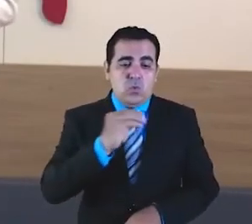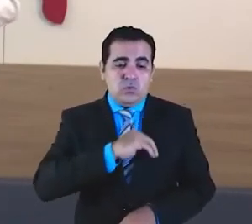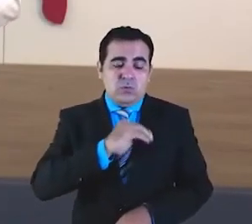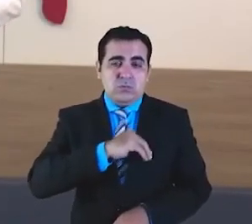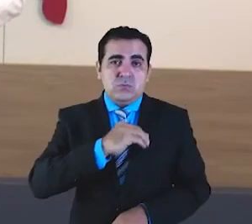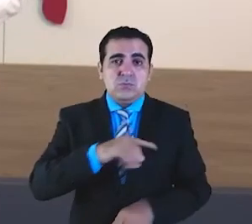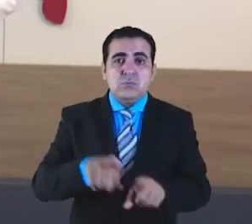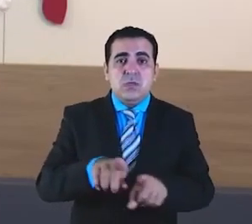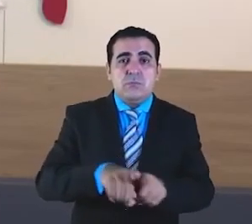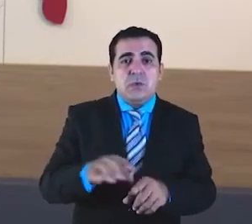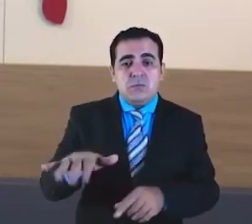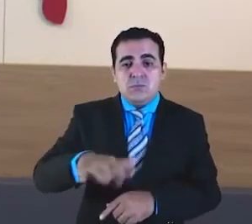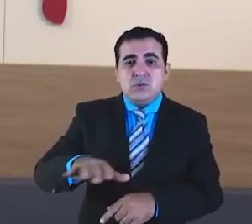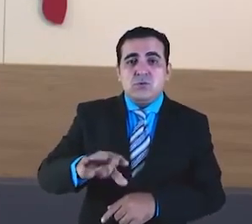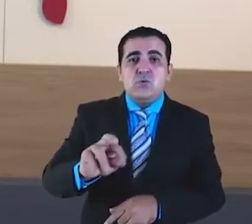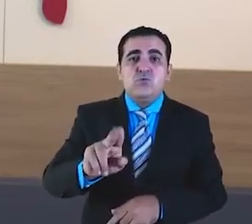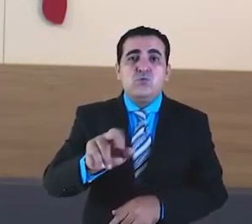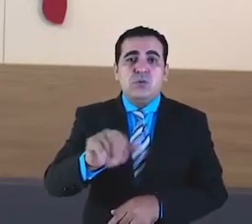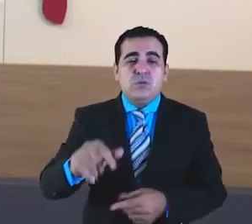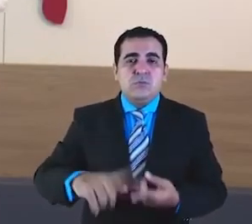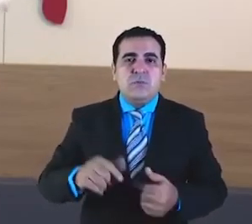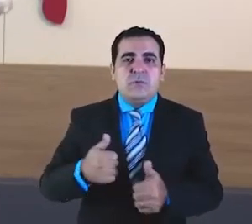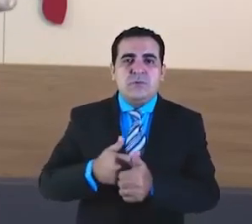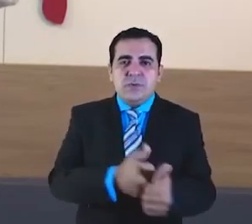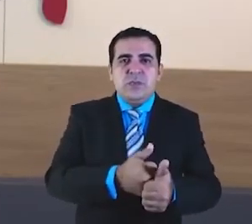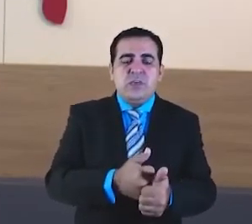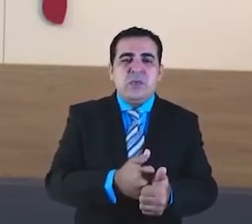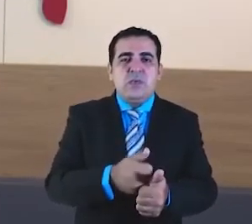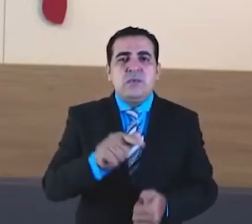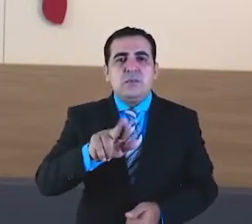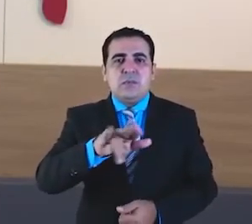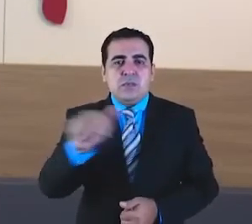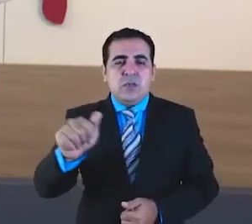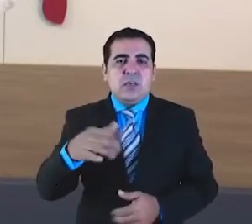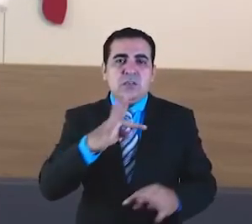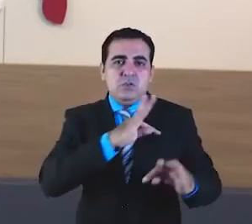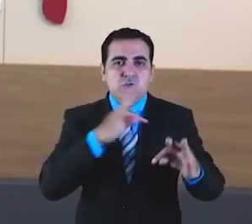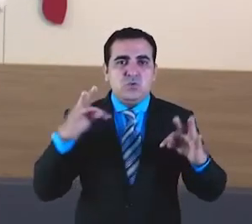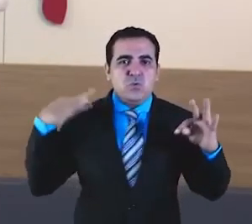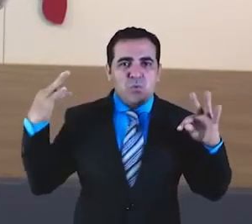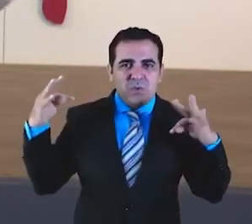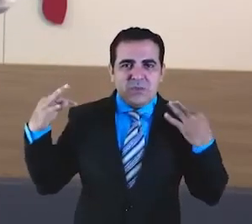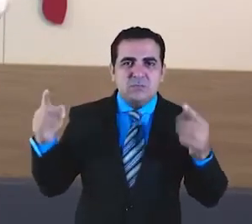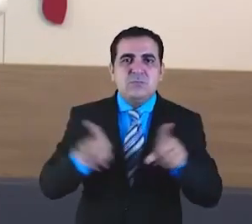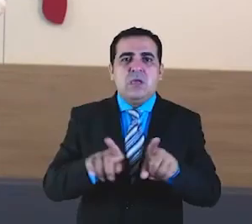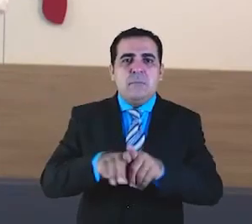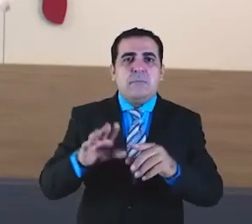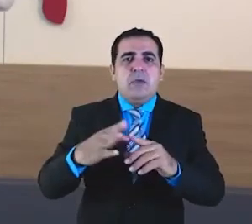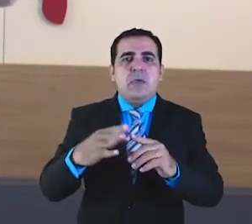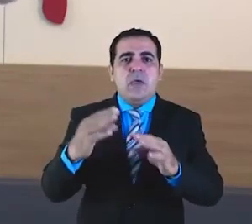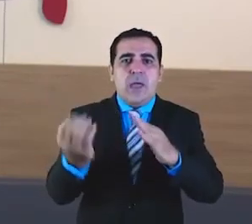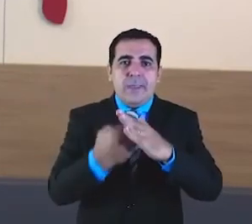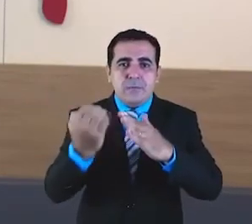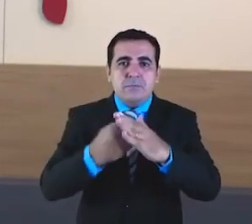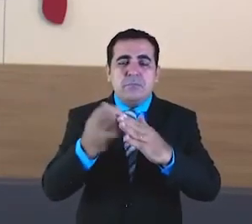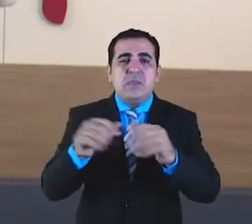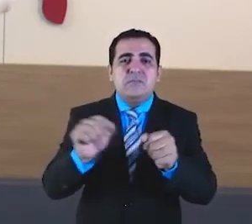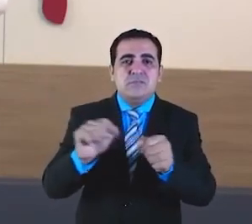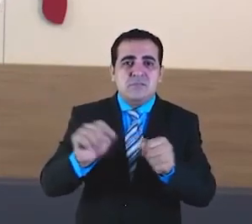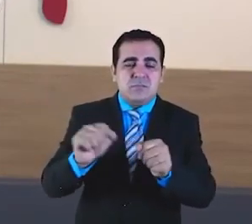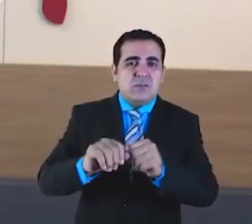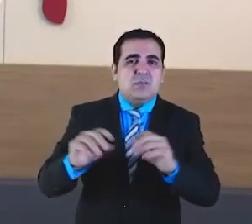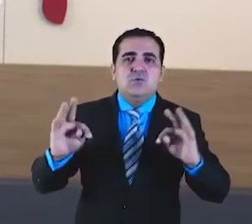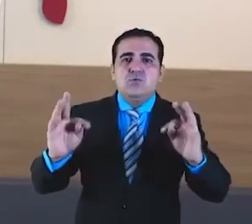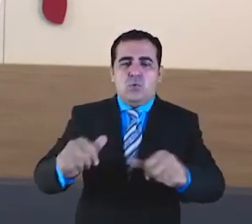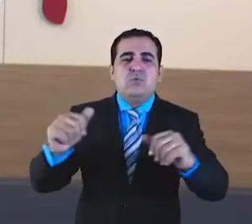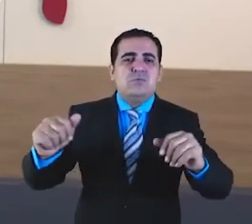auxílio emergencial para o setor de turismo, guias de turismo, e também para essas empresas que fazem transporte de turistas. Como eu disse, no mundo inteiro